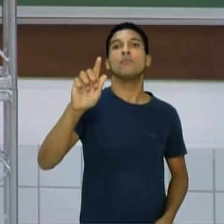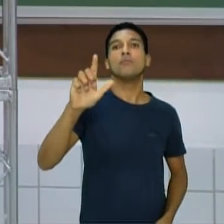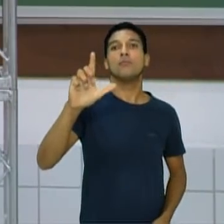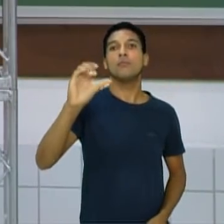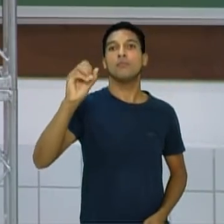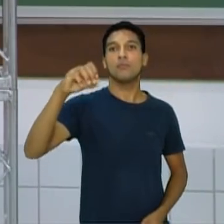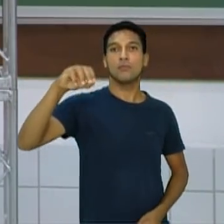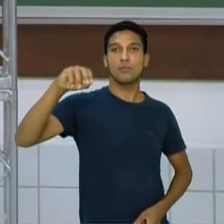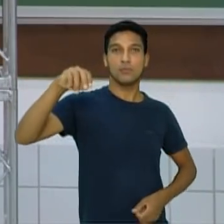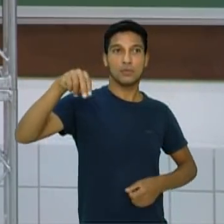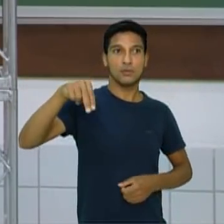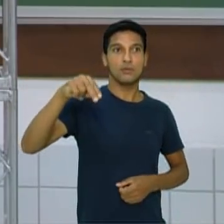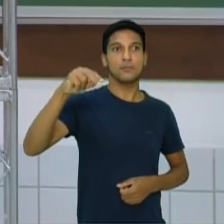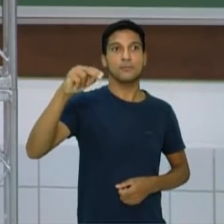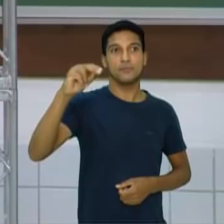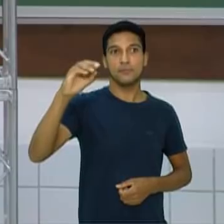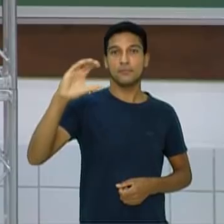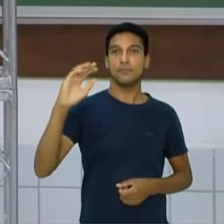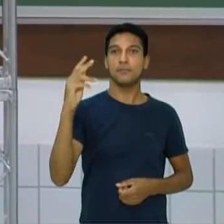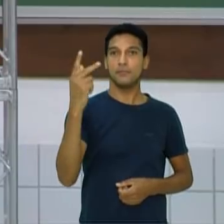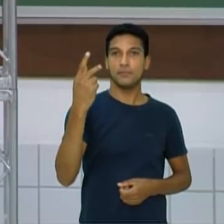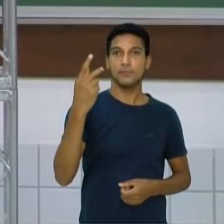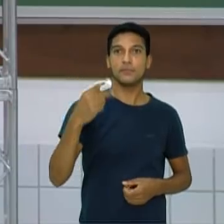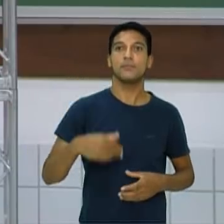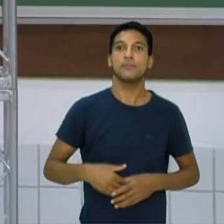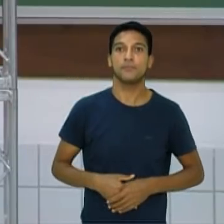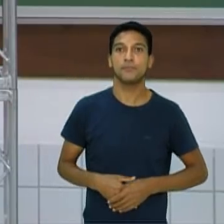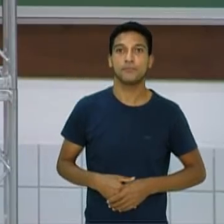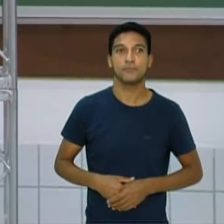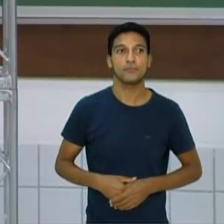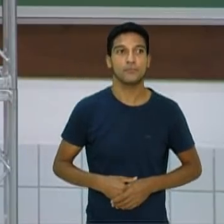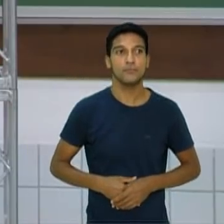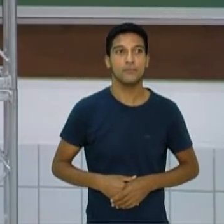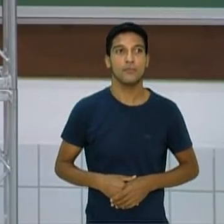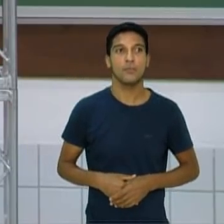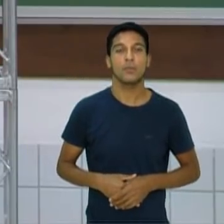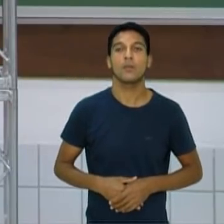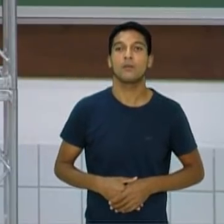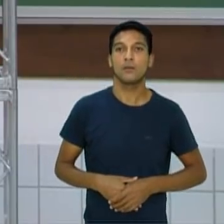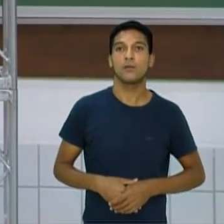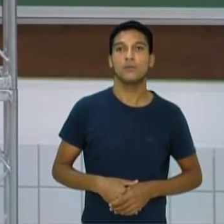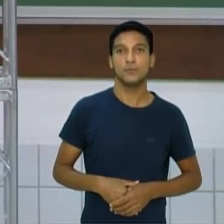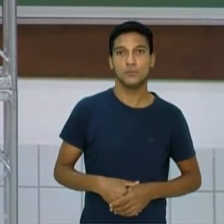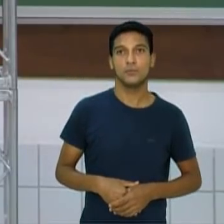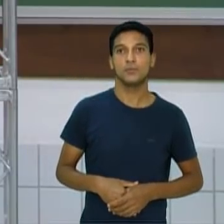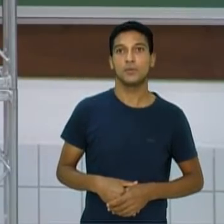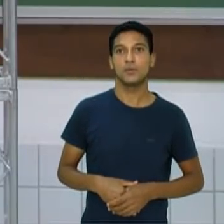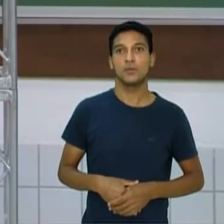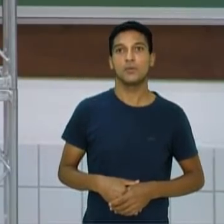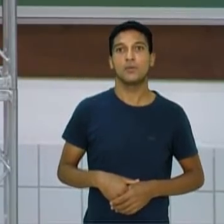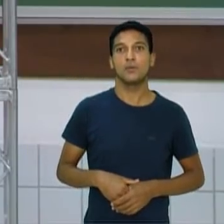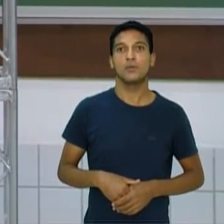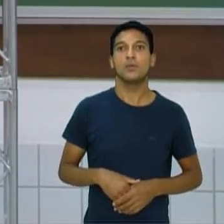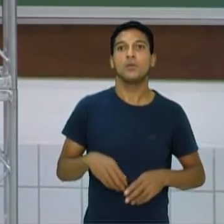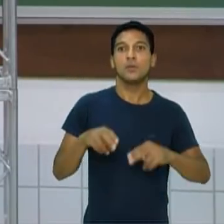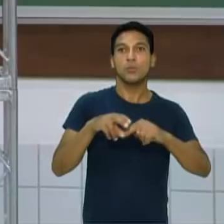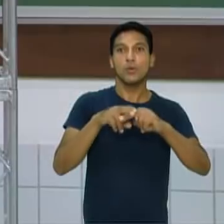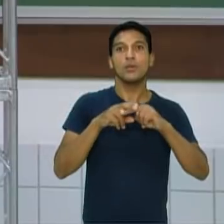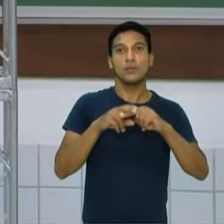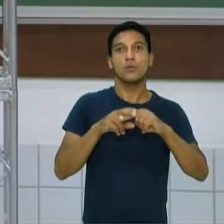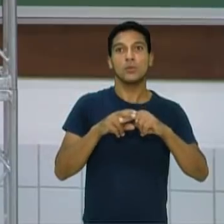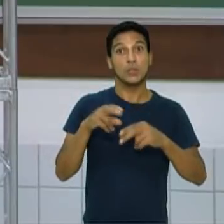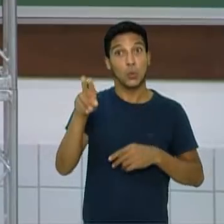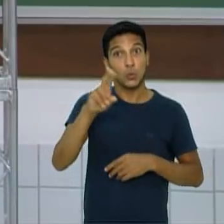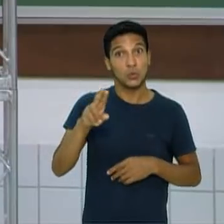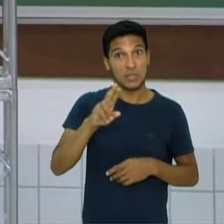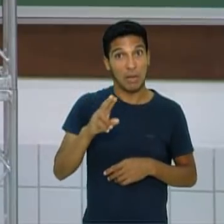vem, afasta e se ele até usar muito desse recurso, isso vai diminuir a sua pontuação,